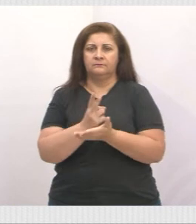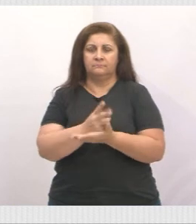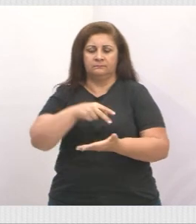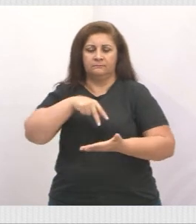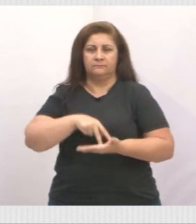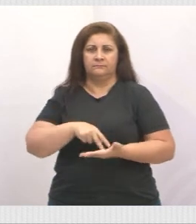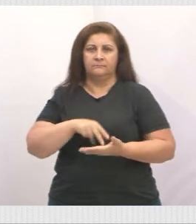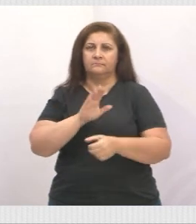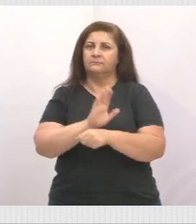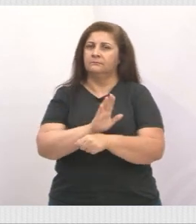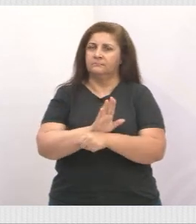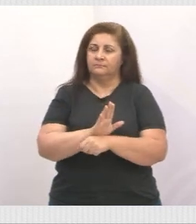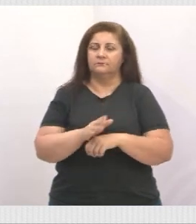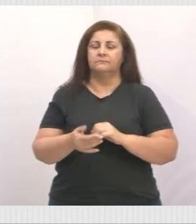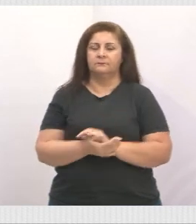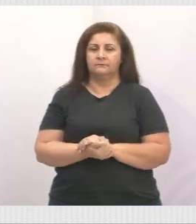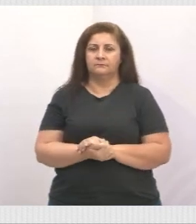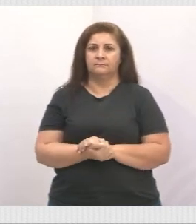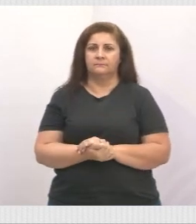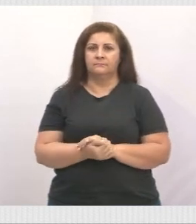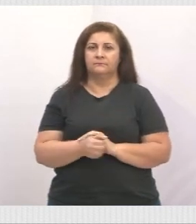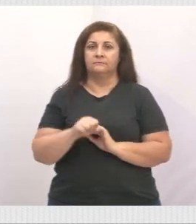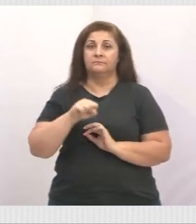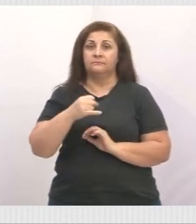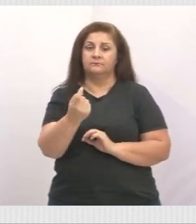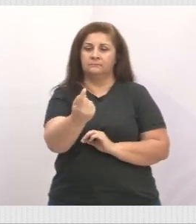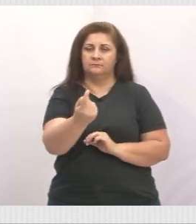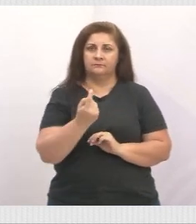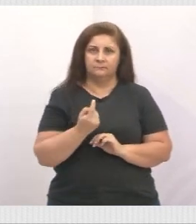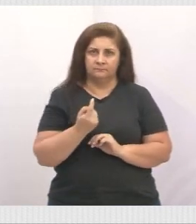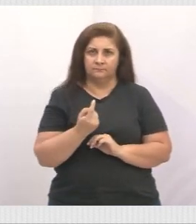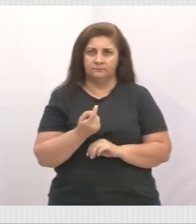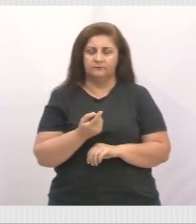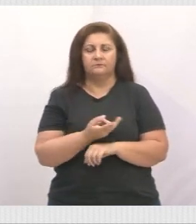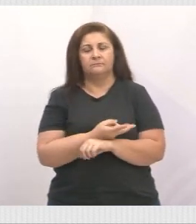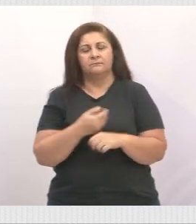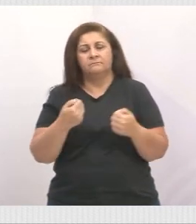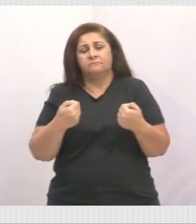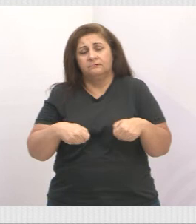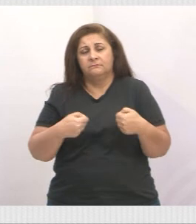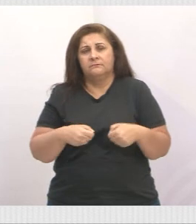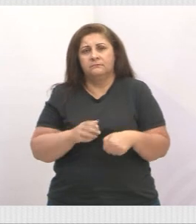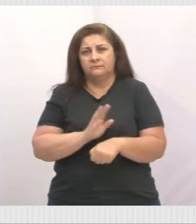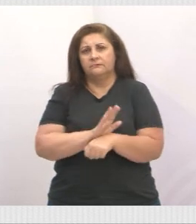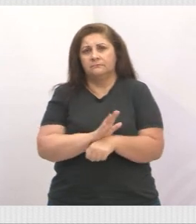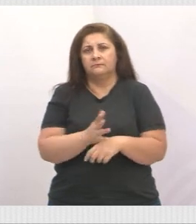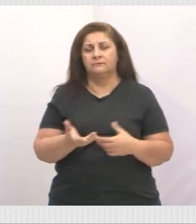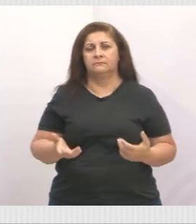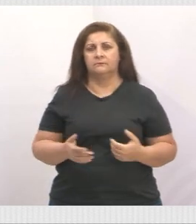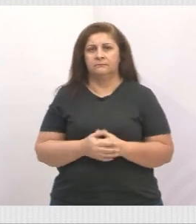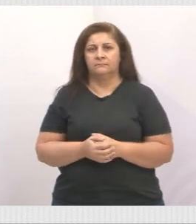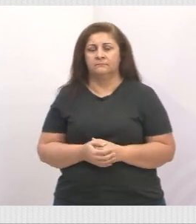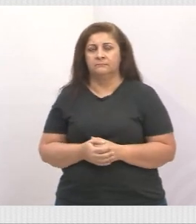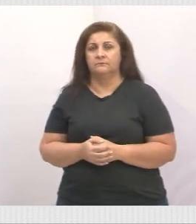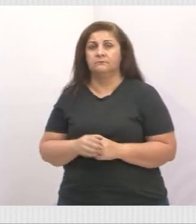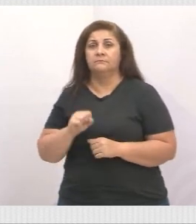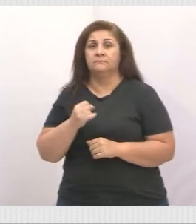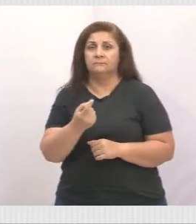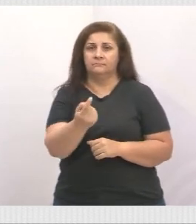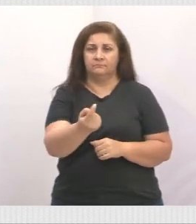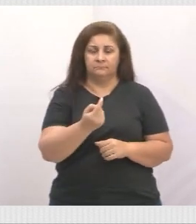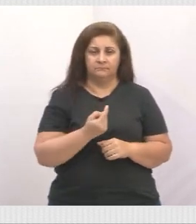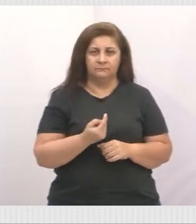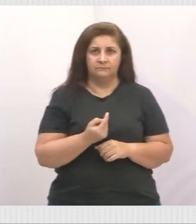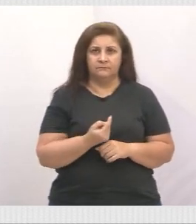para atendê-lo, para ajudá-lo. Porque quem vem nos procurar é porque está precisando de alguma coisa. E quando você vem procurar,